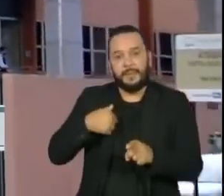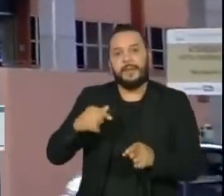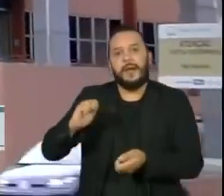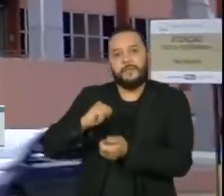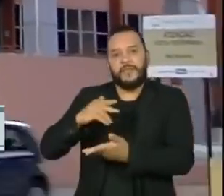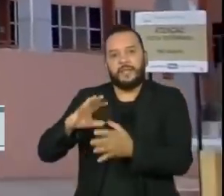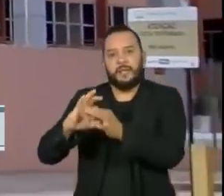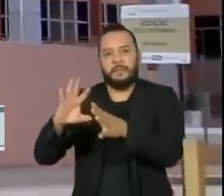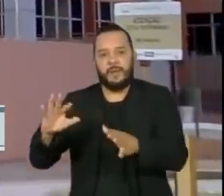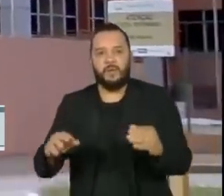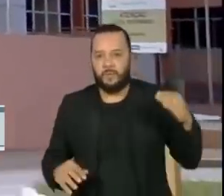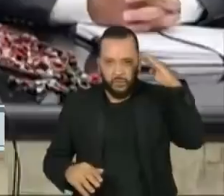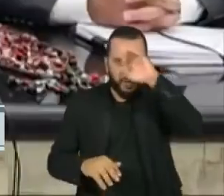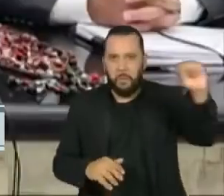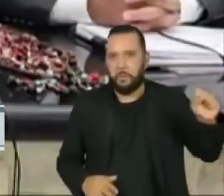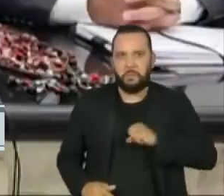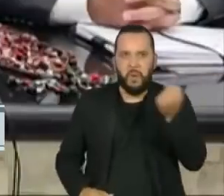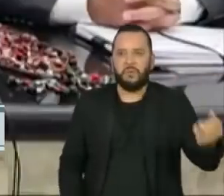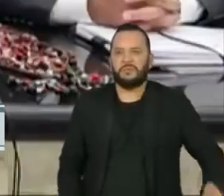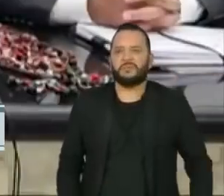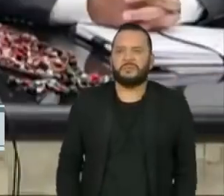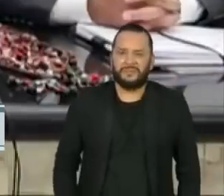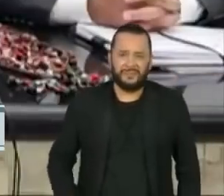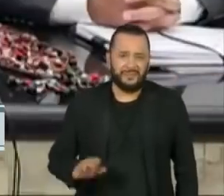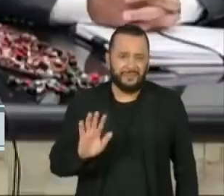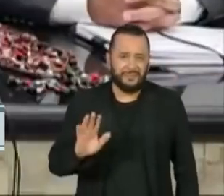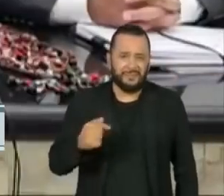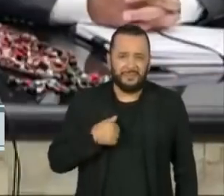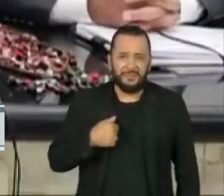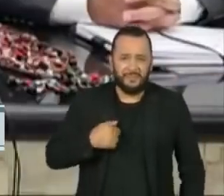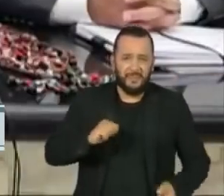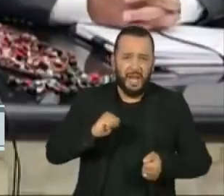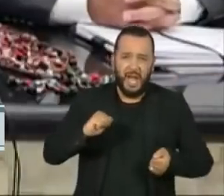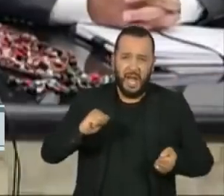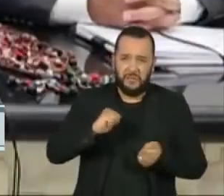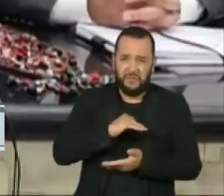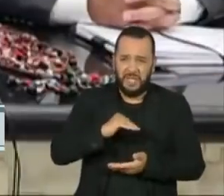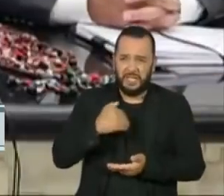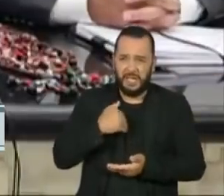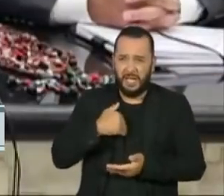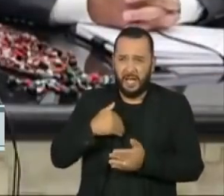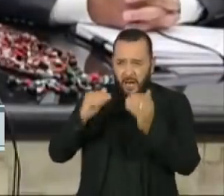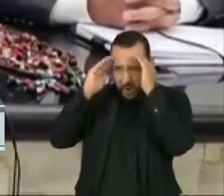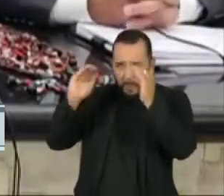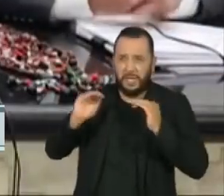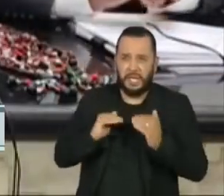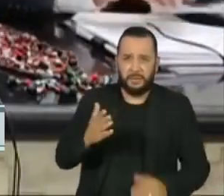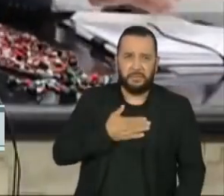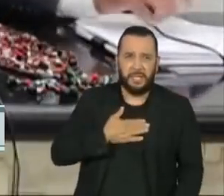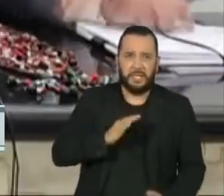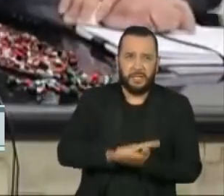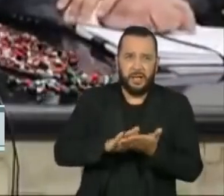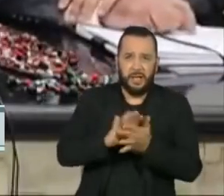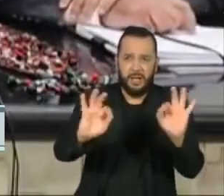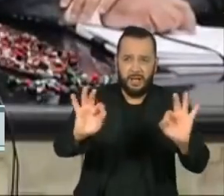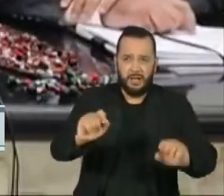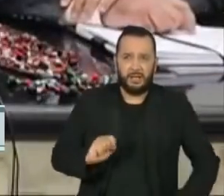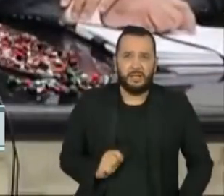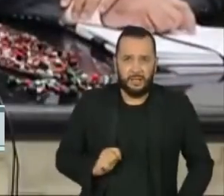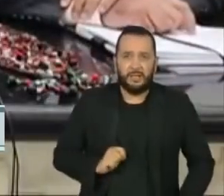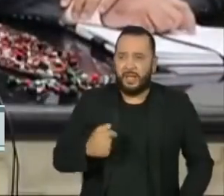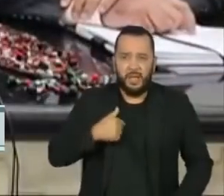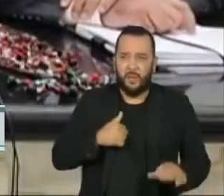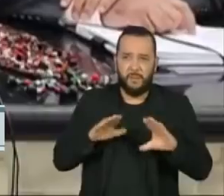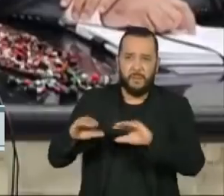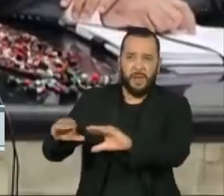presidente Jair Bolsonaro. A Anvisa não está subordinada a mim, deixar bem claro isso. Não interfiro